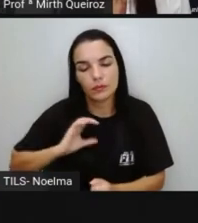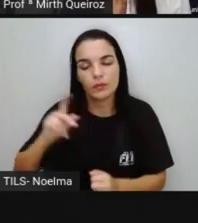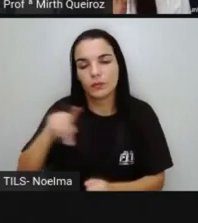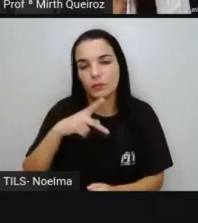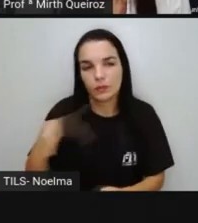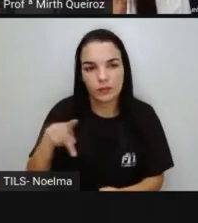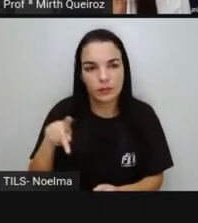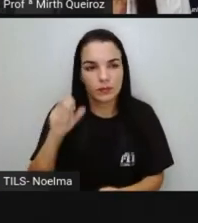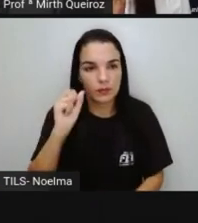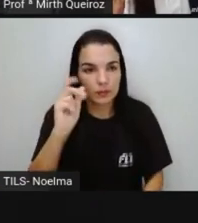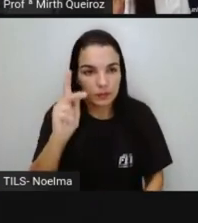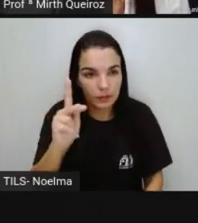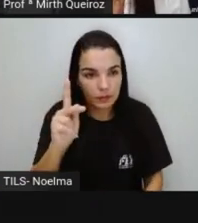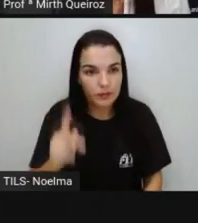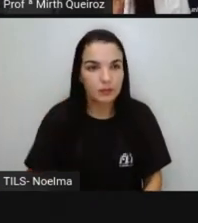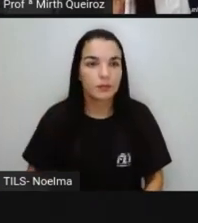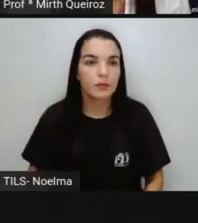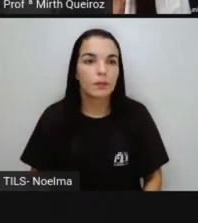colegas, certo?